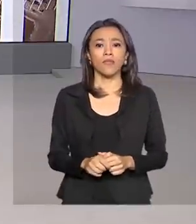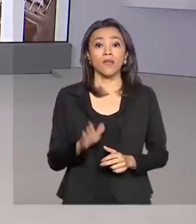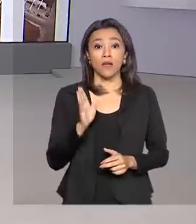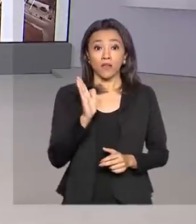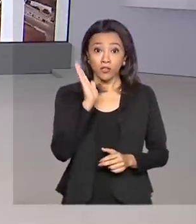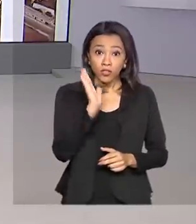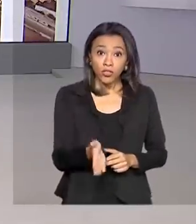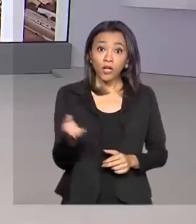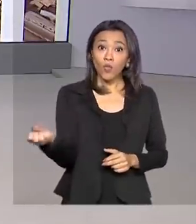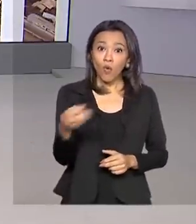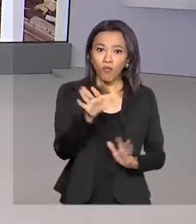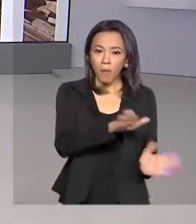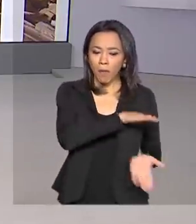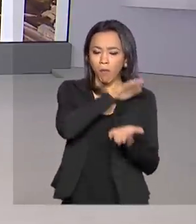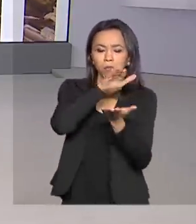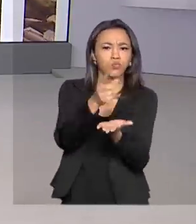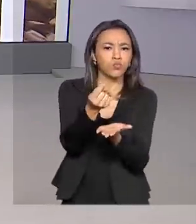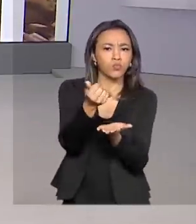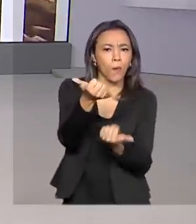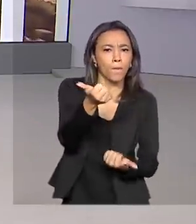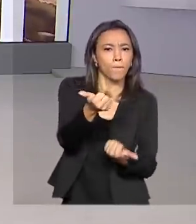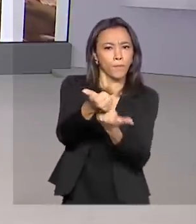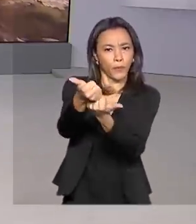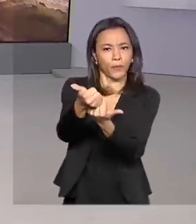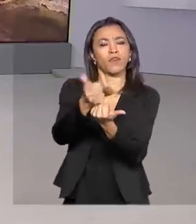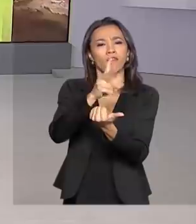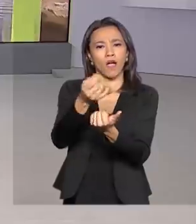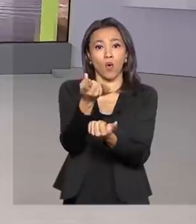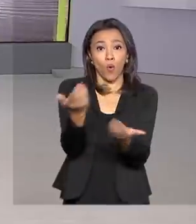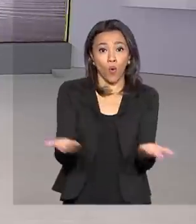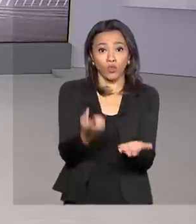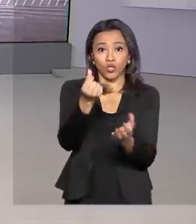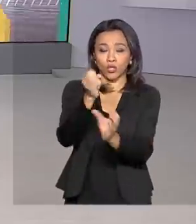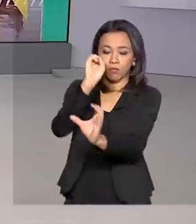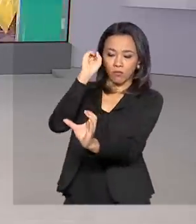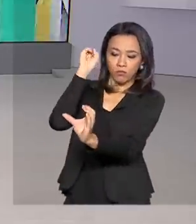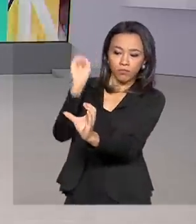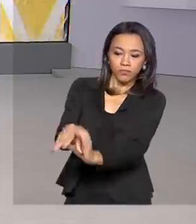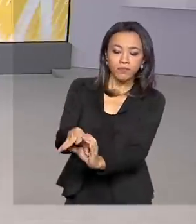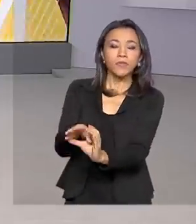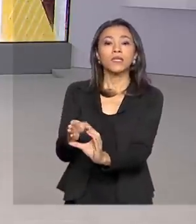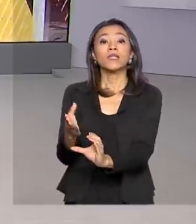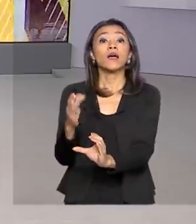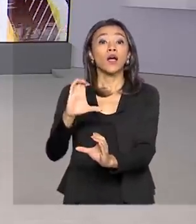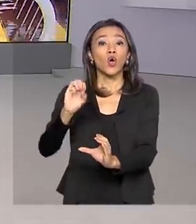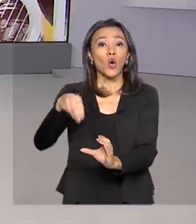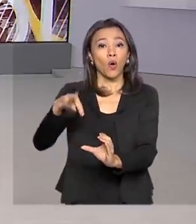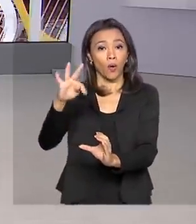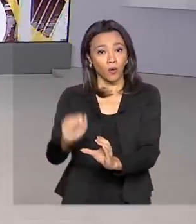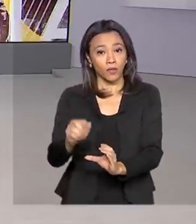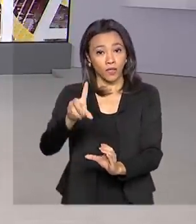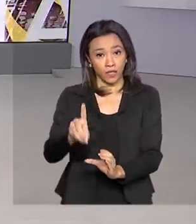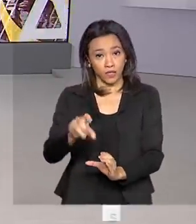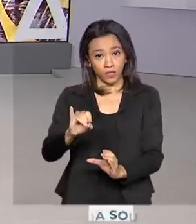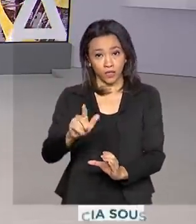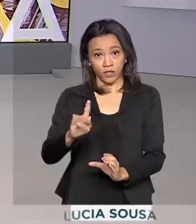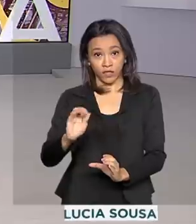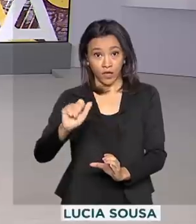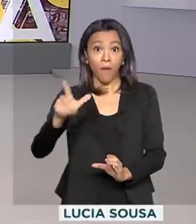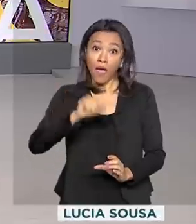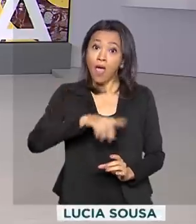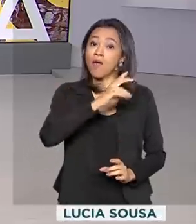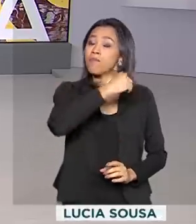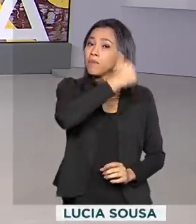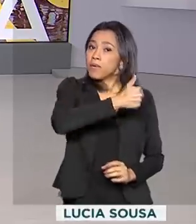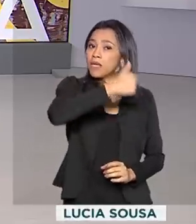Novos lotes do auxílio emergencial vão ser depositados hoje em contas digitais. O pagamento é tanto da primeira